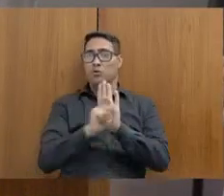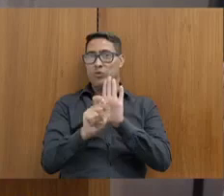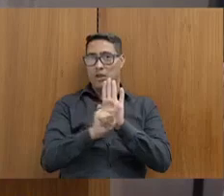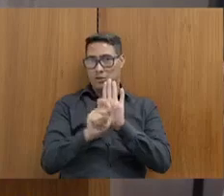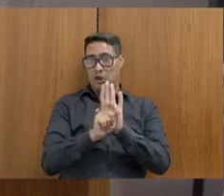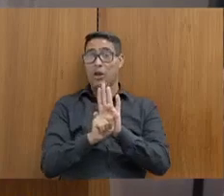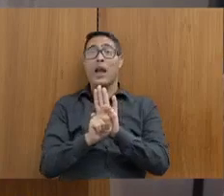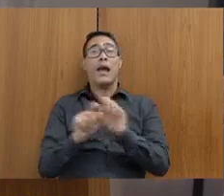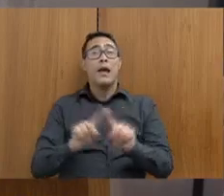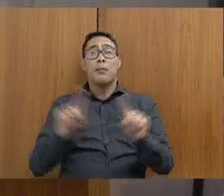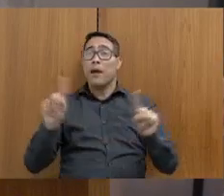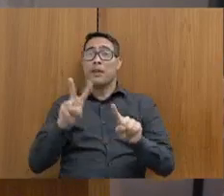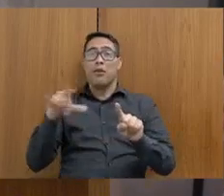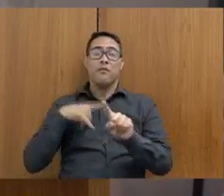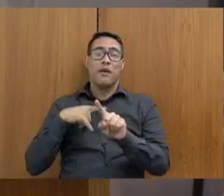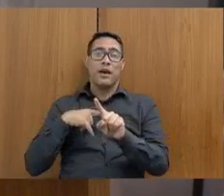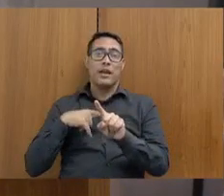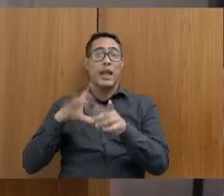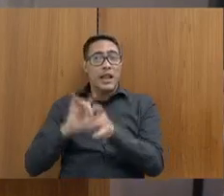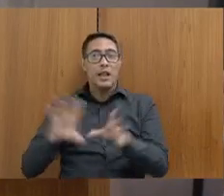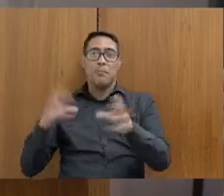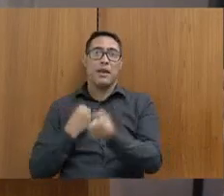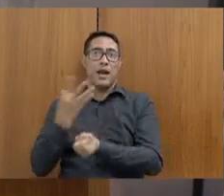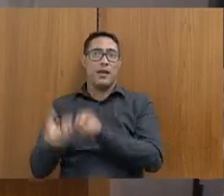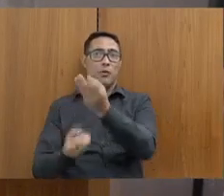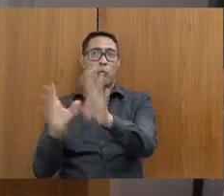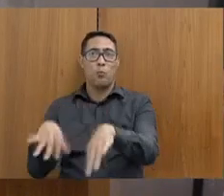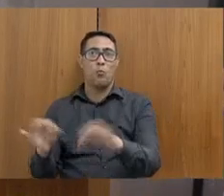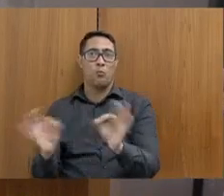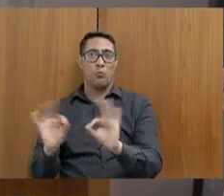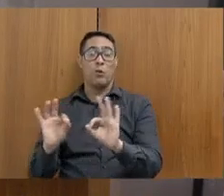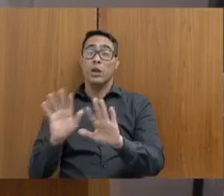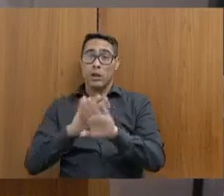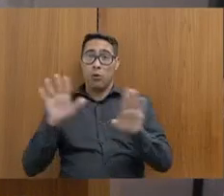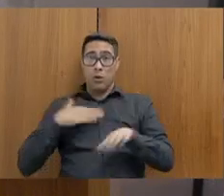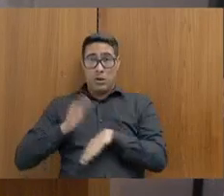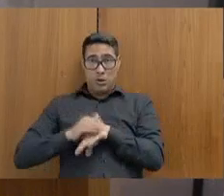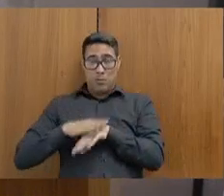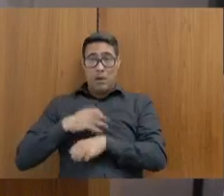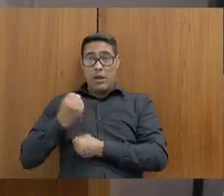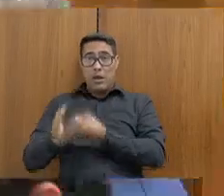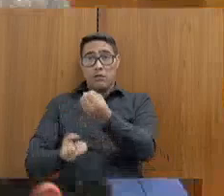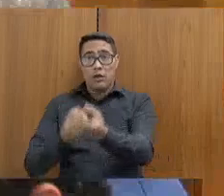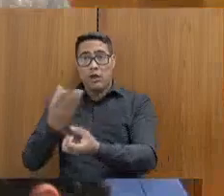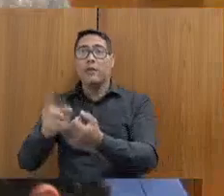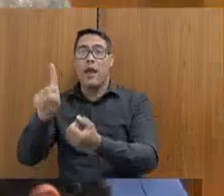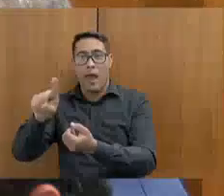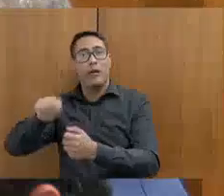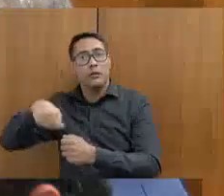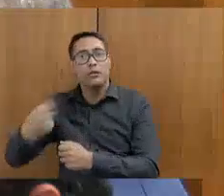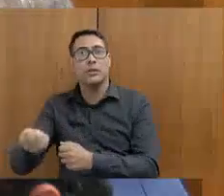fornecedor. Então, quer dizer, fornecer se configura em uma conduta ilícita, mas consumir não. Então, como é que você pode consumir